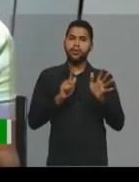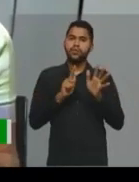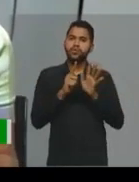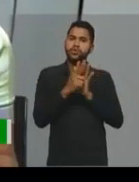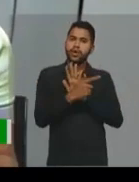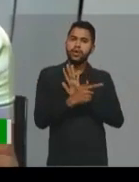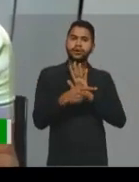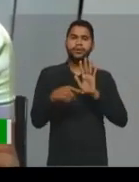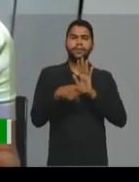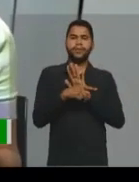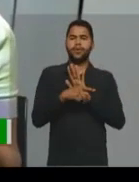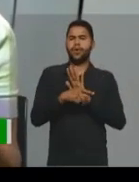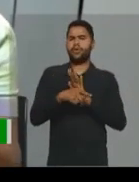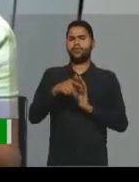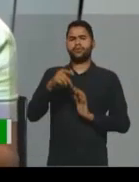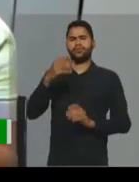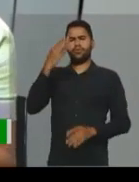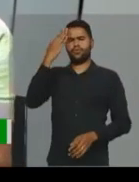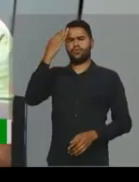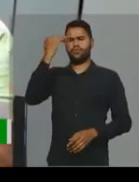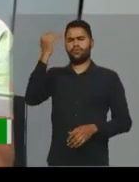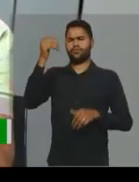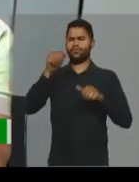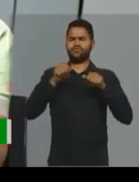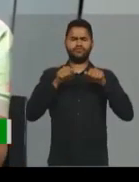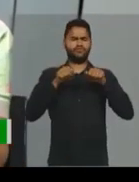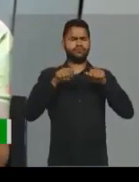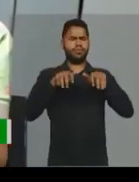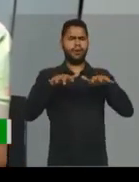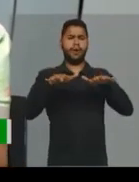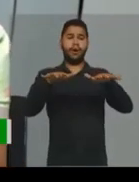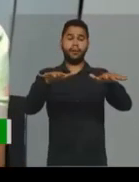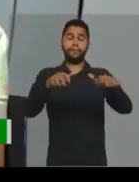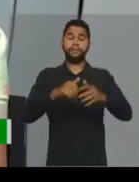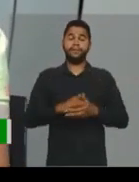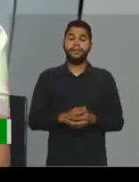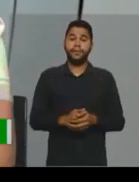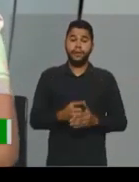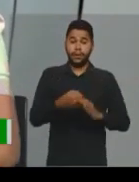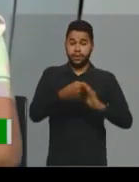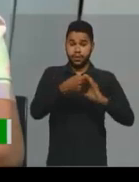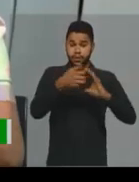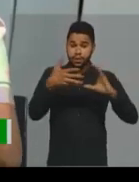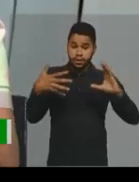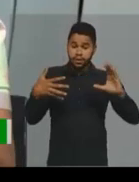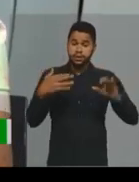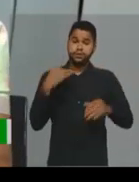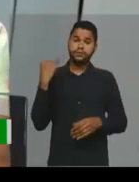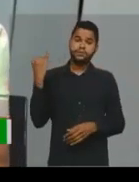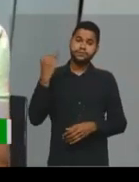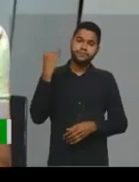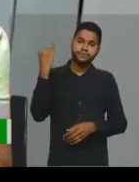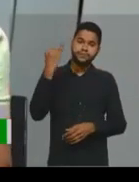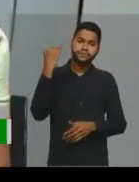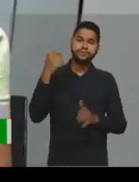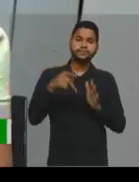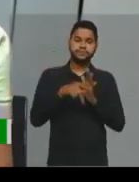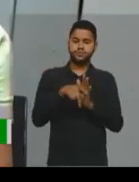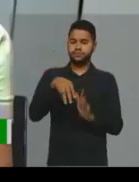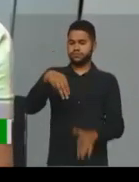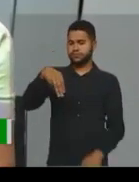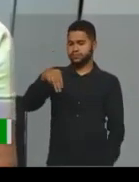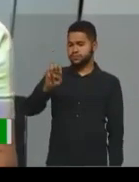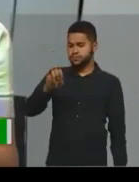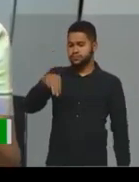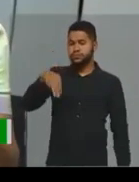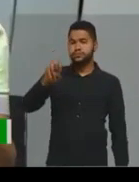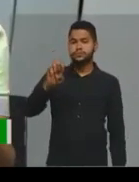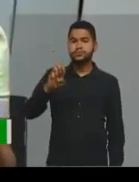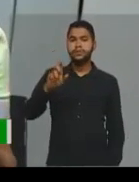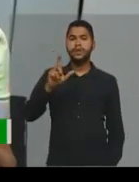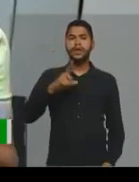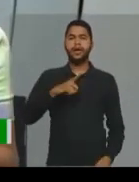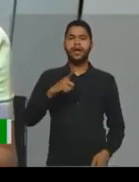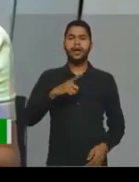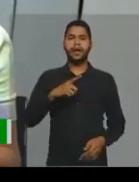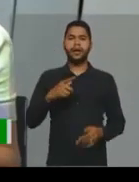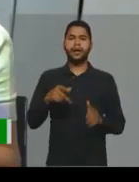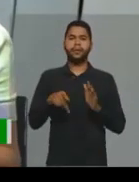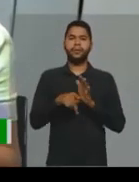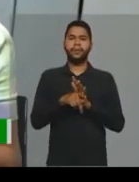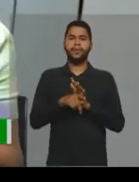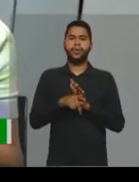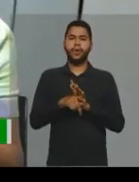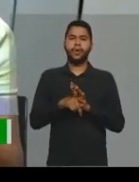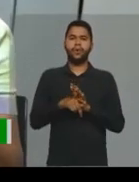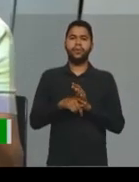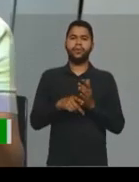está na moda. Então, uma das características importantíssimas do meme é a intertessualidade.